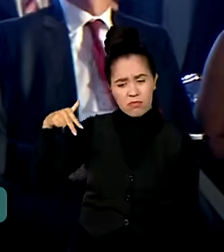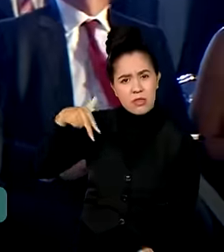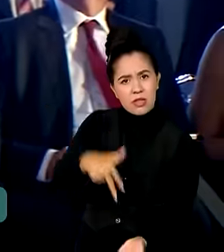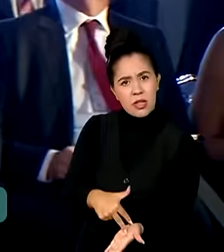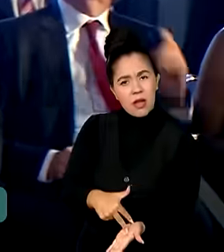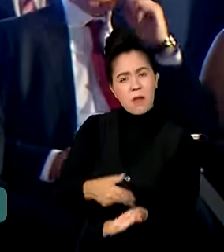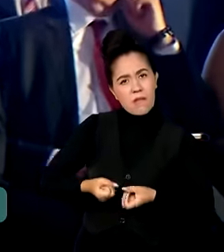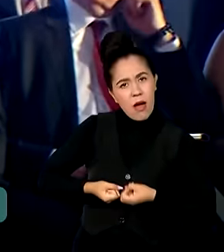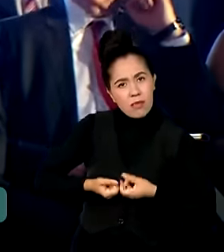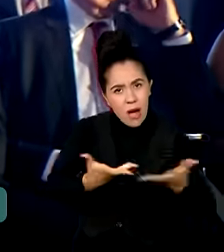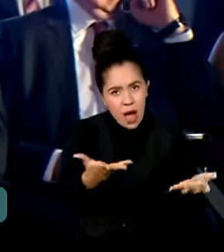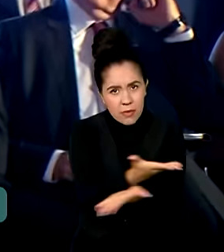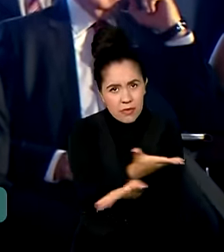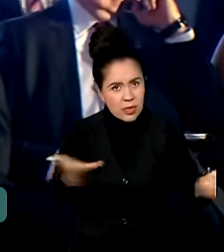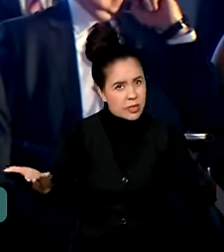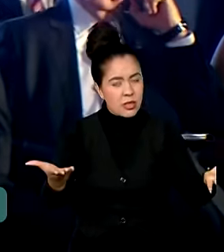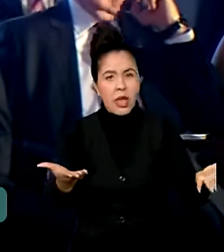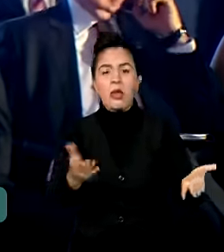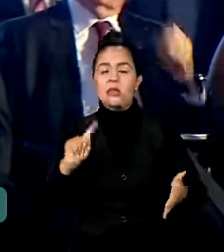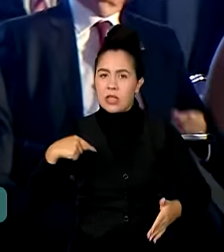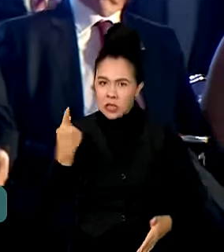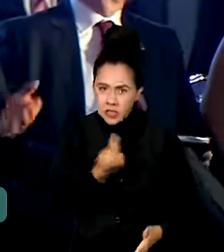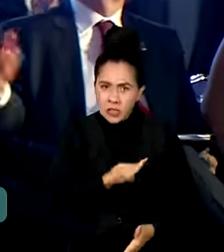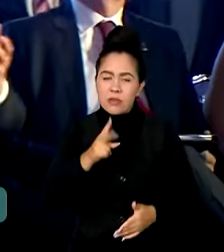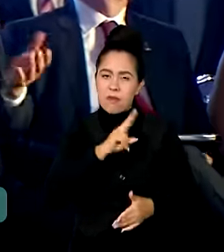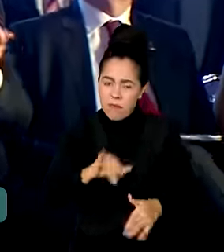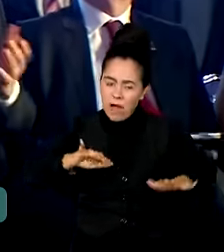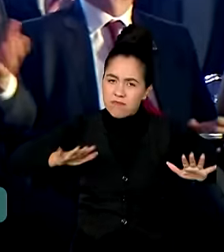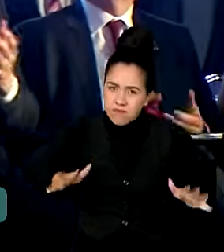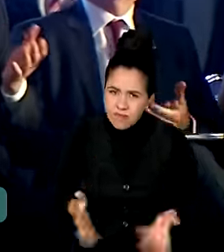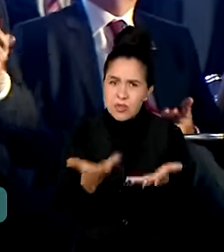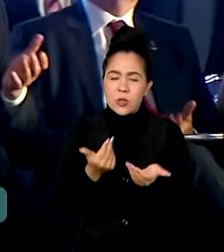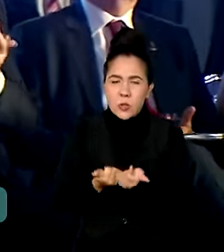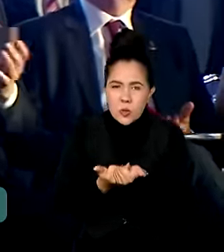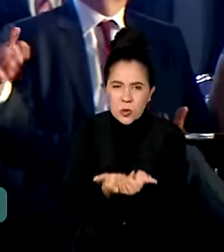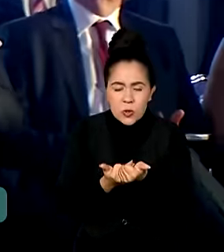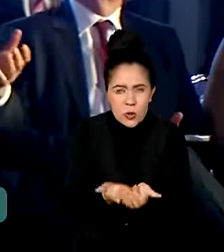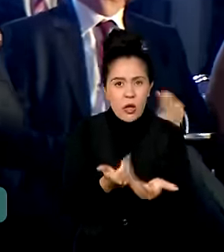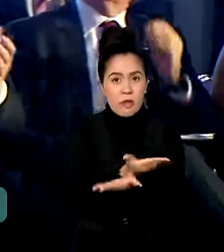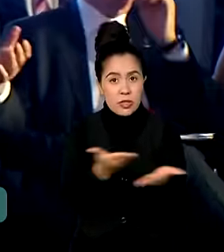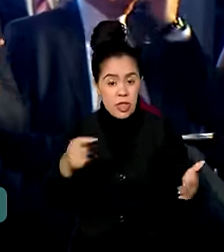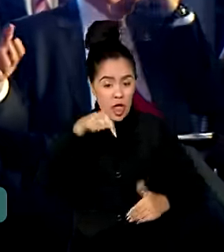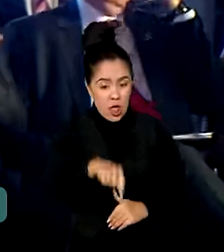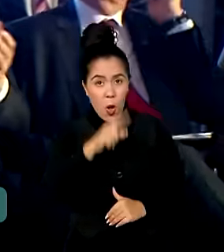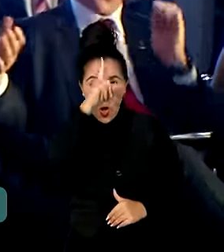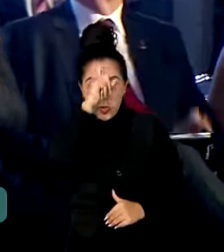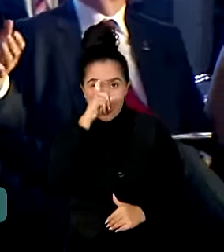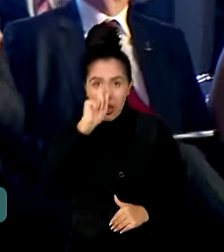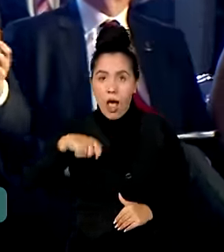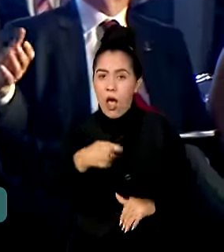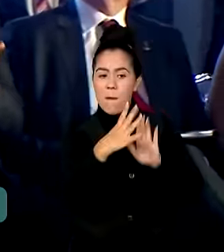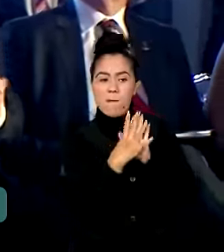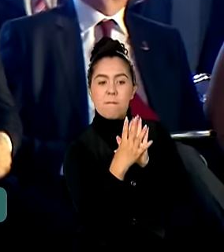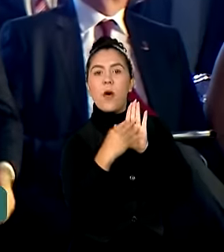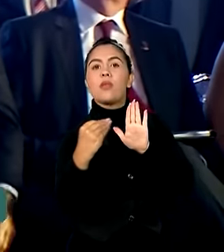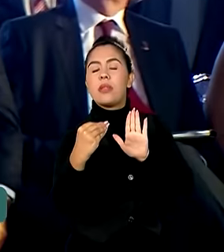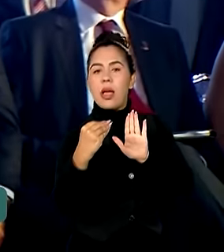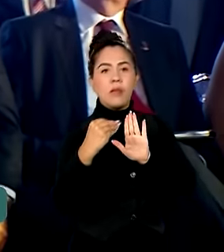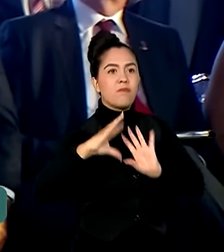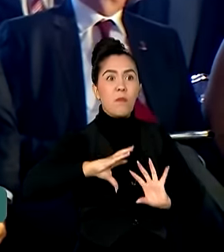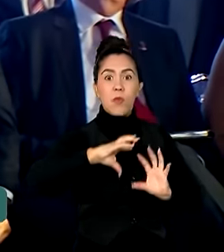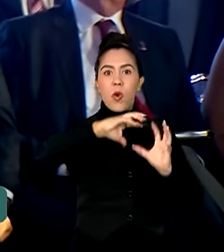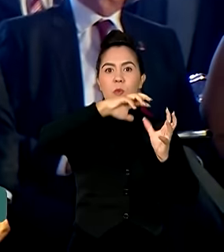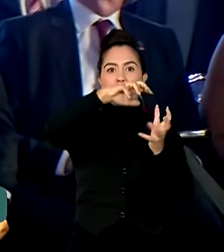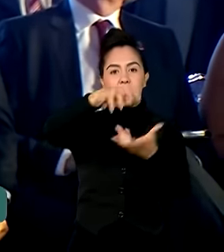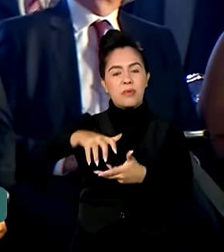nós não faltaremos a vocês. E esse hospital será modelo para Minas e para o mundo